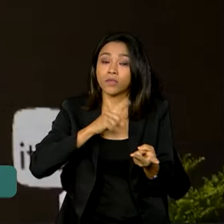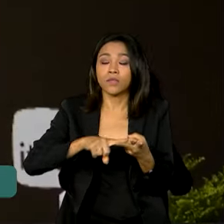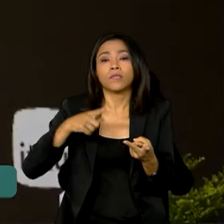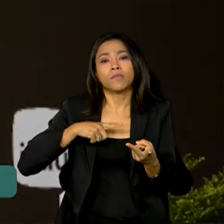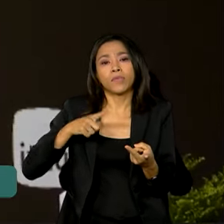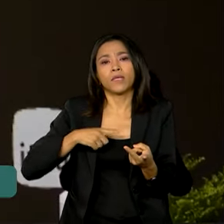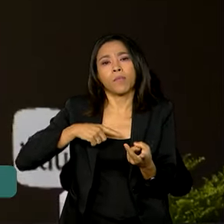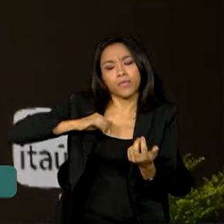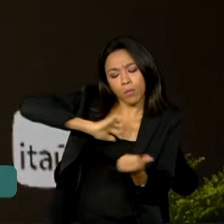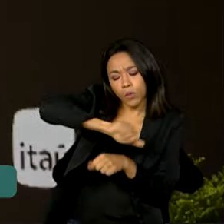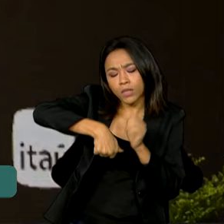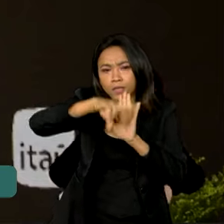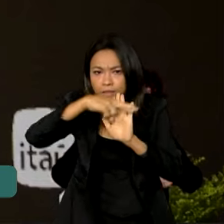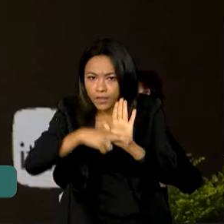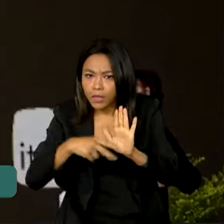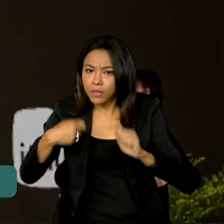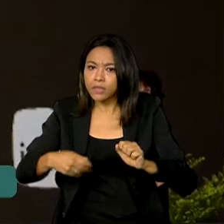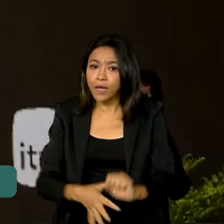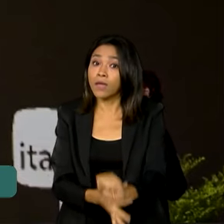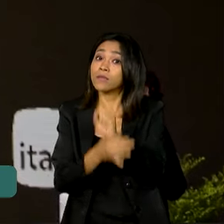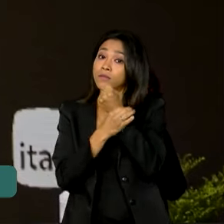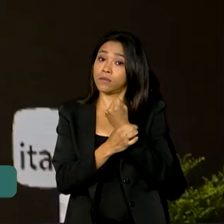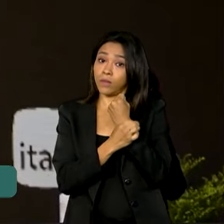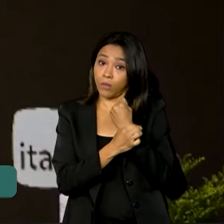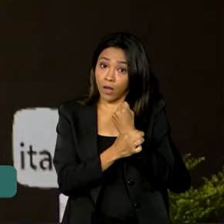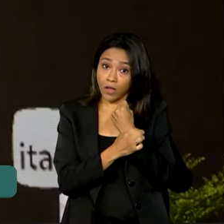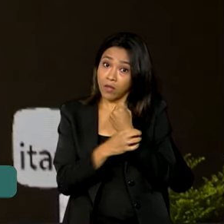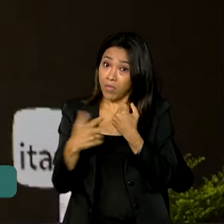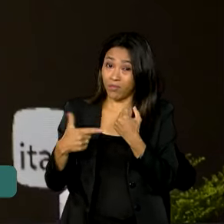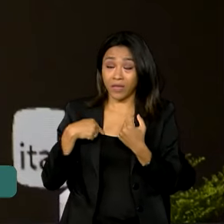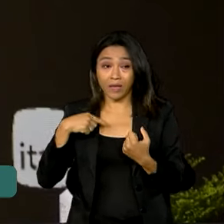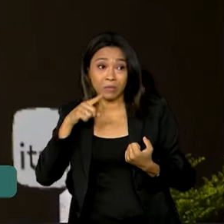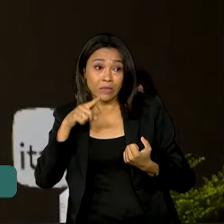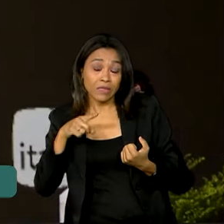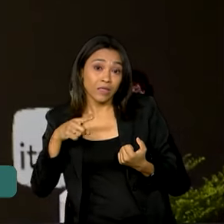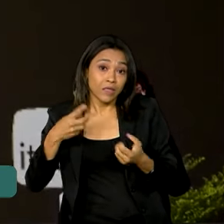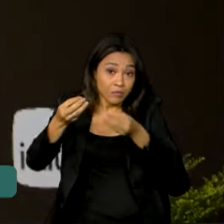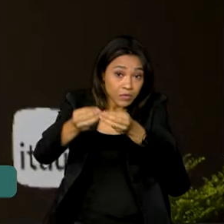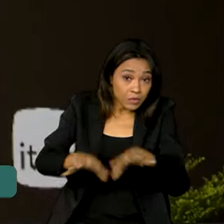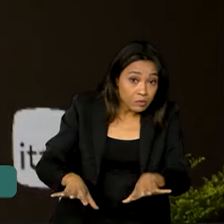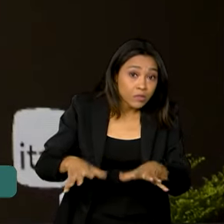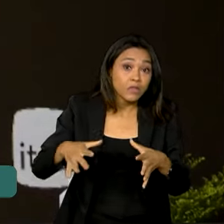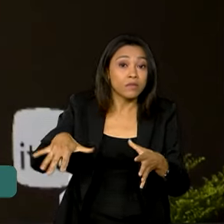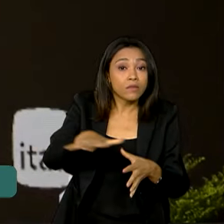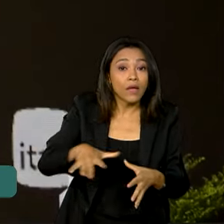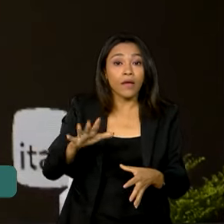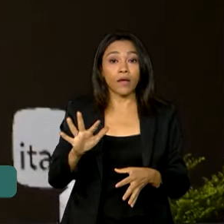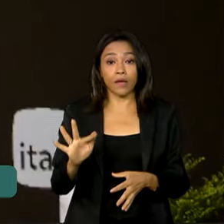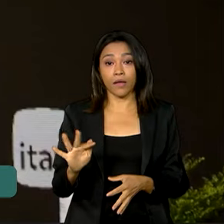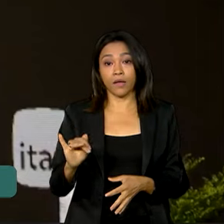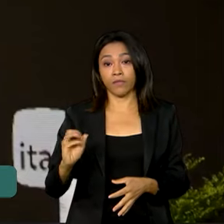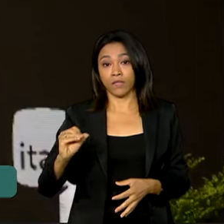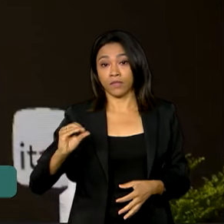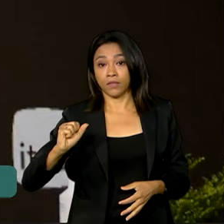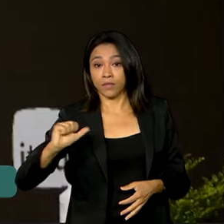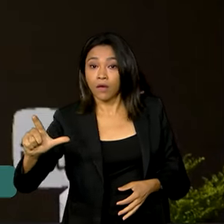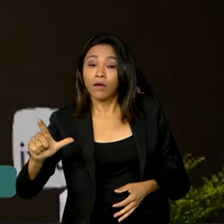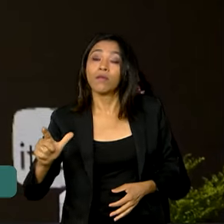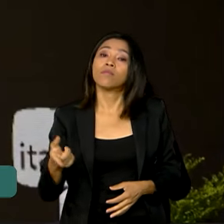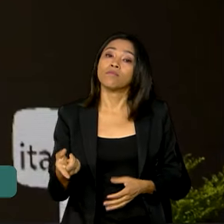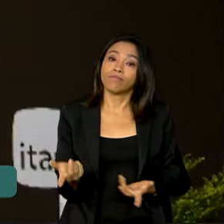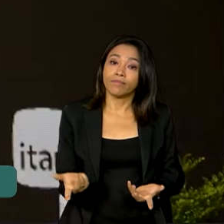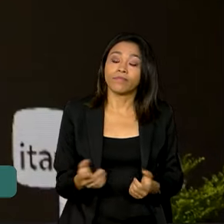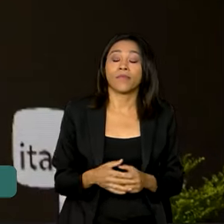reforma tem que estar garantida para não ter nenhum risco fiscal associado nem ao imposto sobre consumo, nem ao imposto sobre